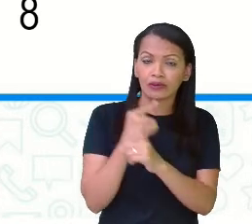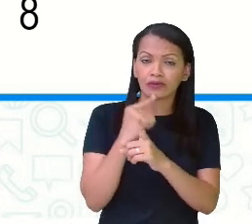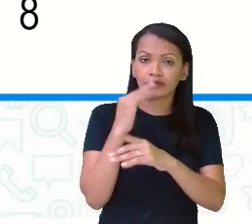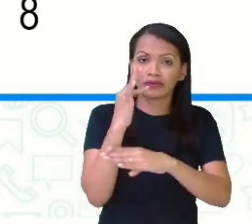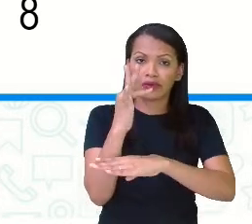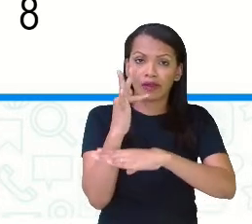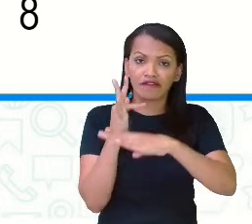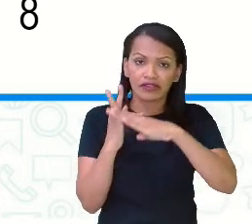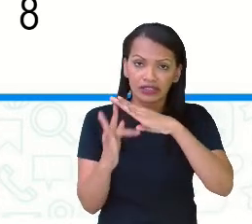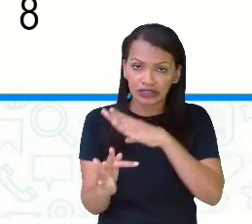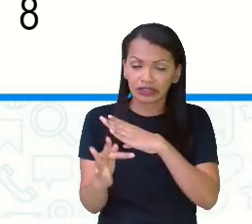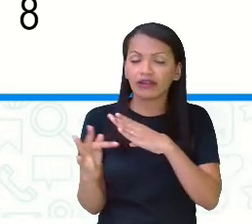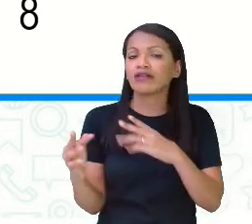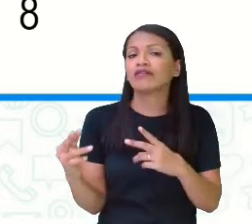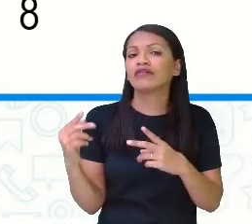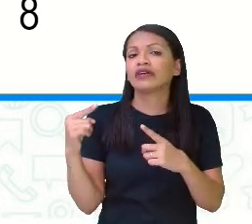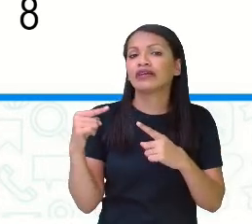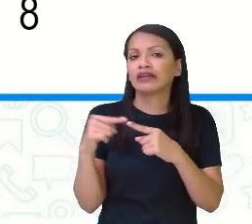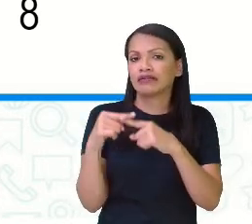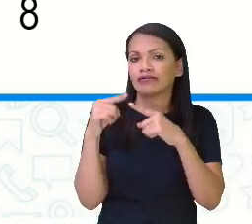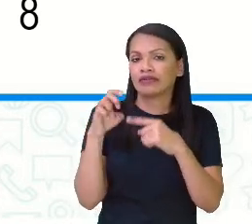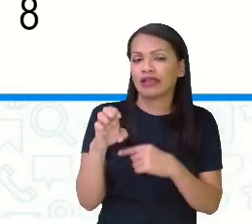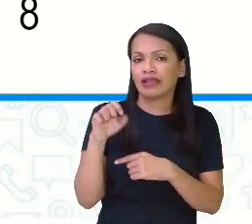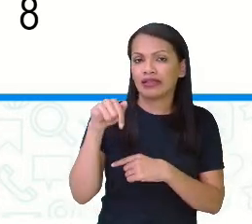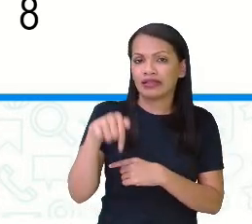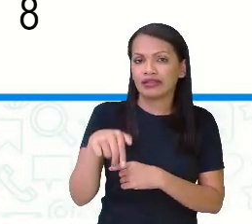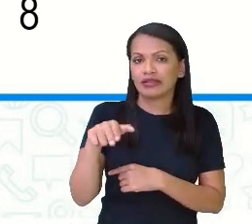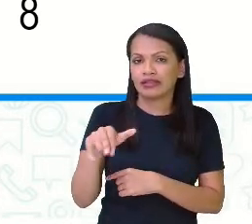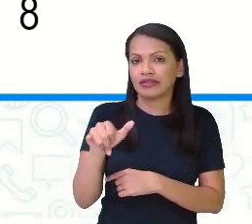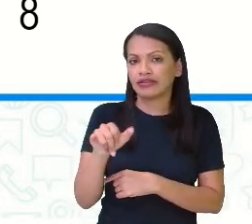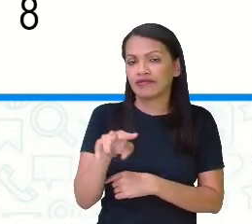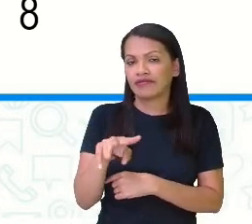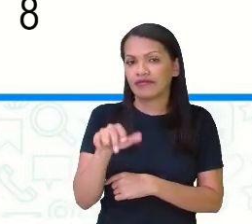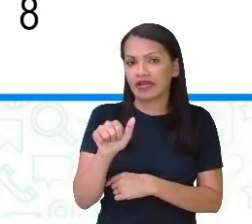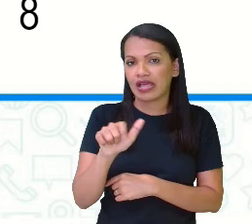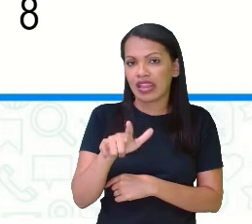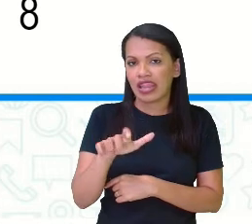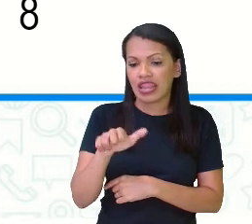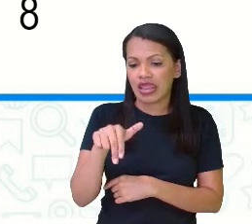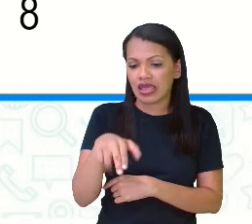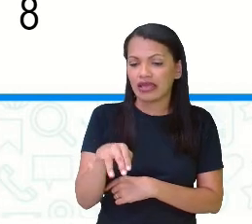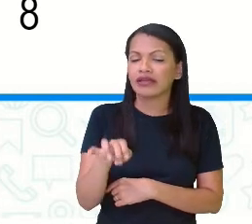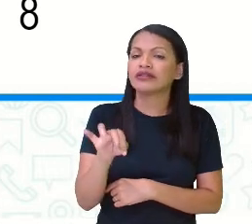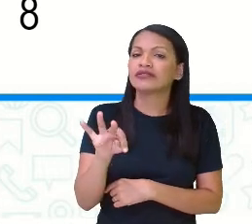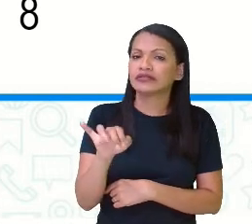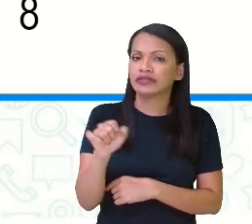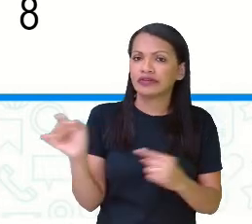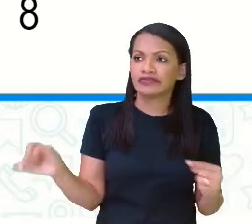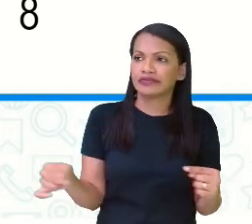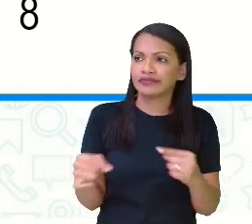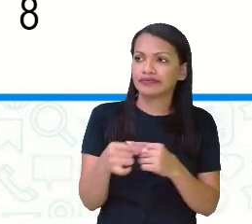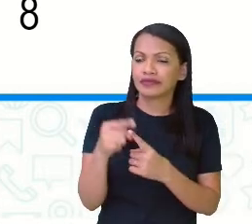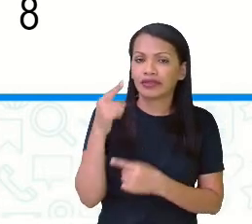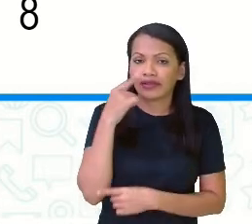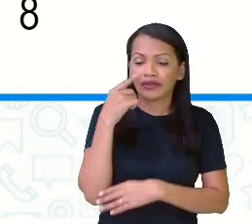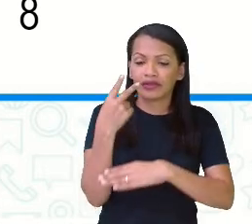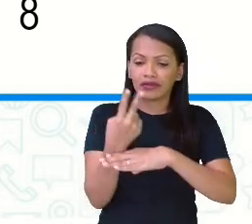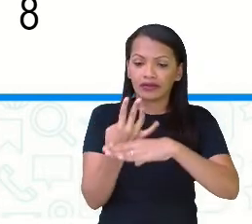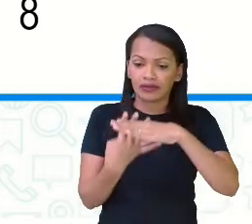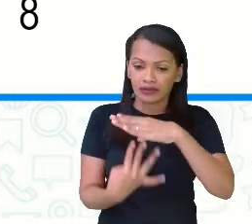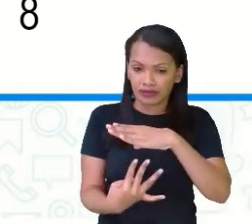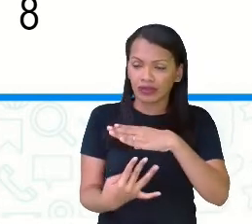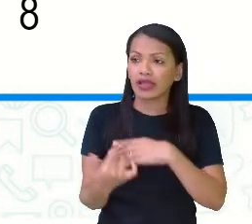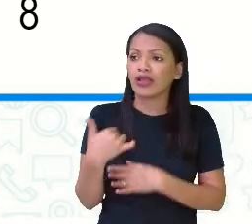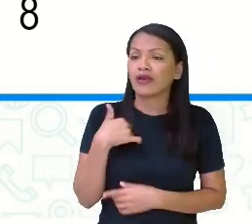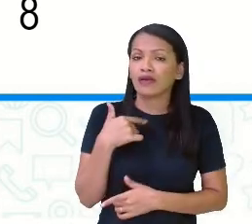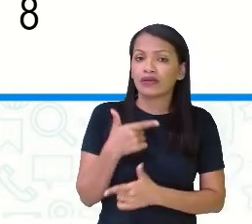equivalente a ele. Se eu multiplicar por dois, um vezes dois, dois. vou